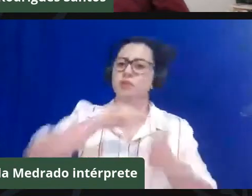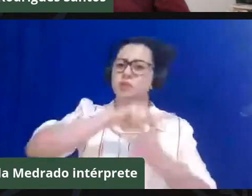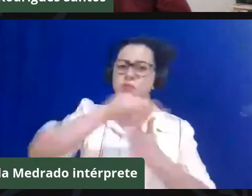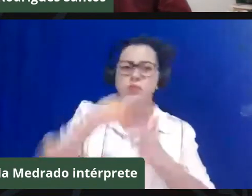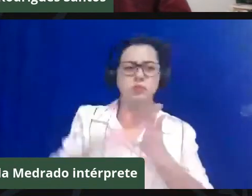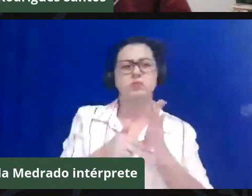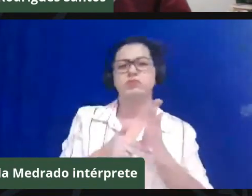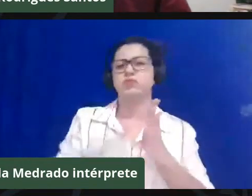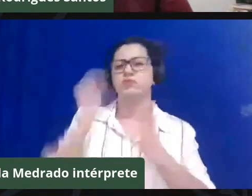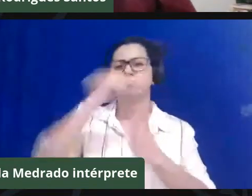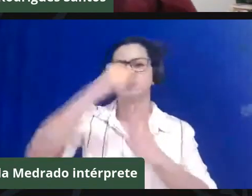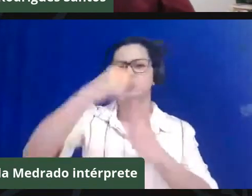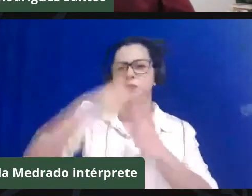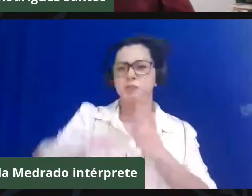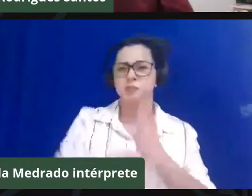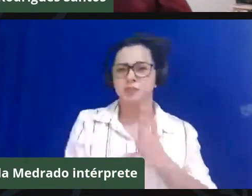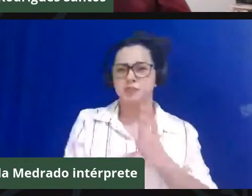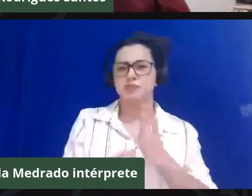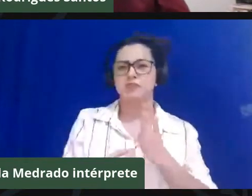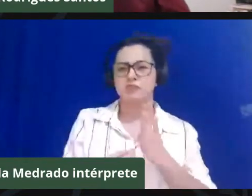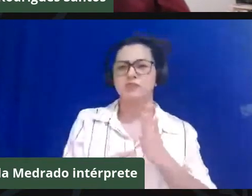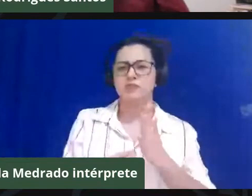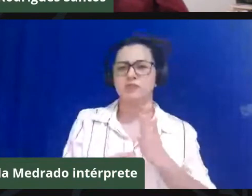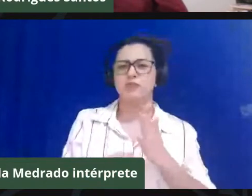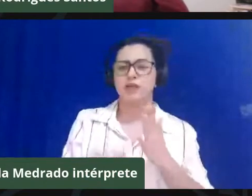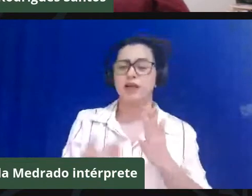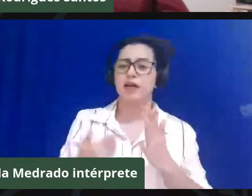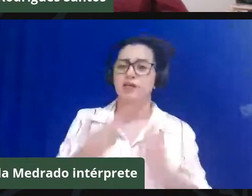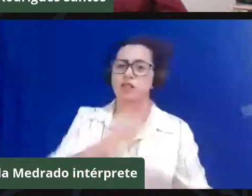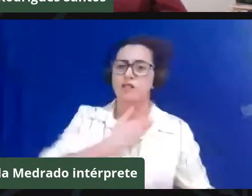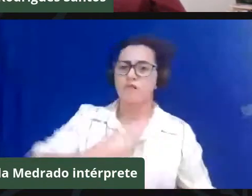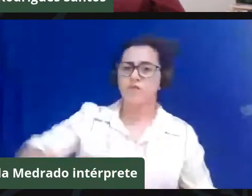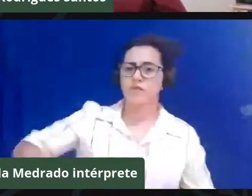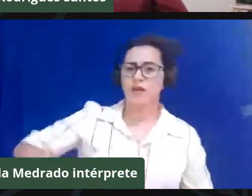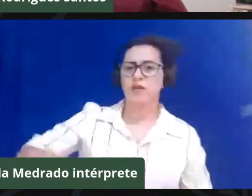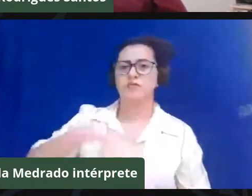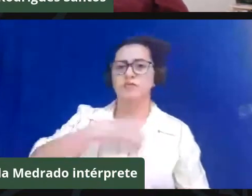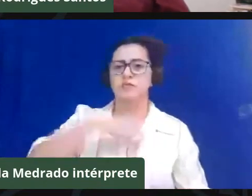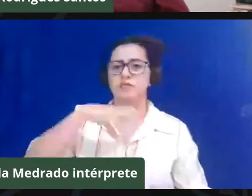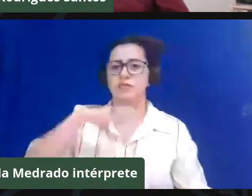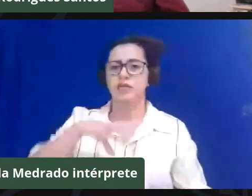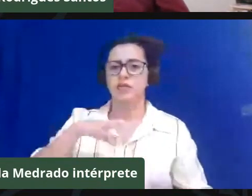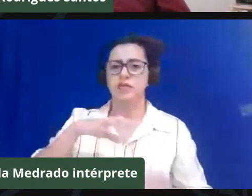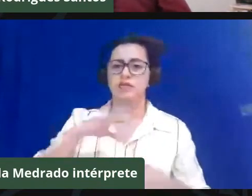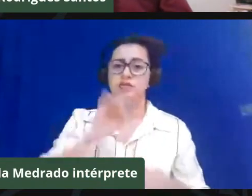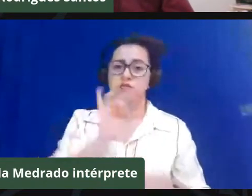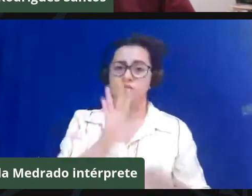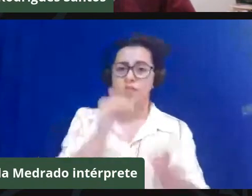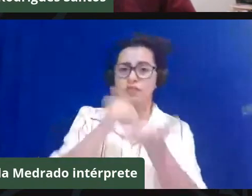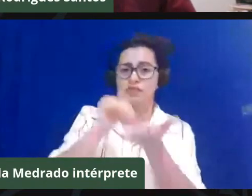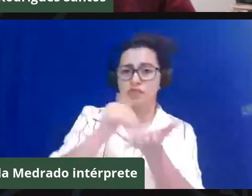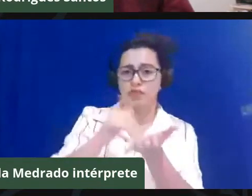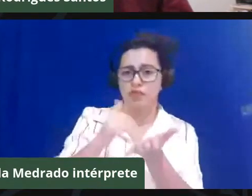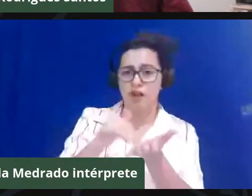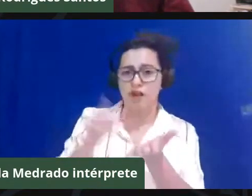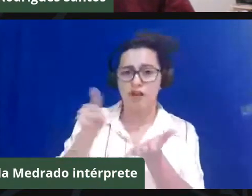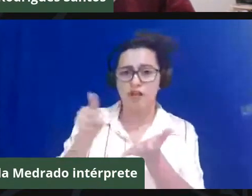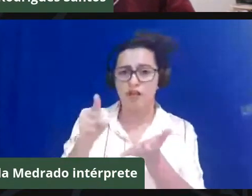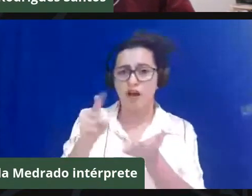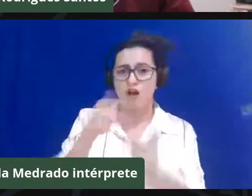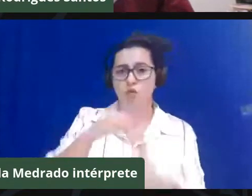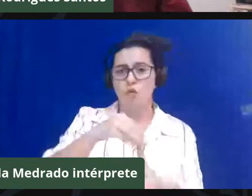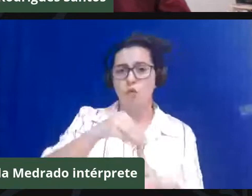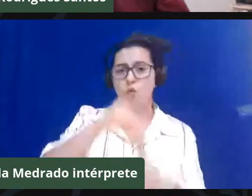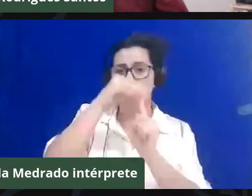do governo do Estado da Bahia. Não basta afirmar que tem a única Secretaria de Promoção da Igualdade Racial em todo o Brasil. Isso é